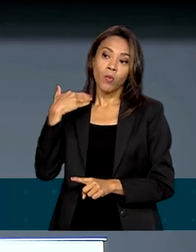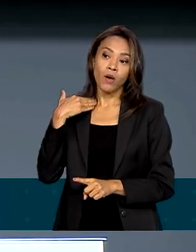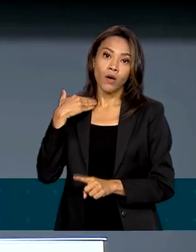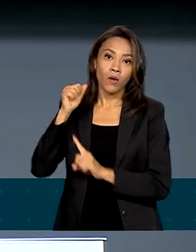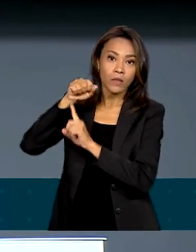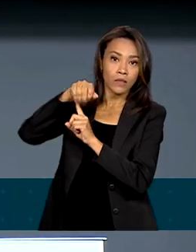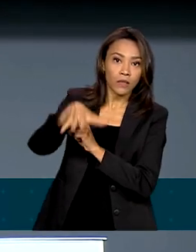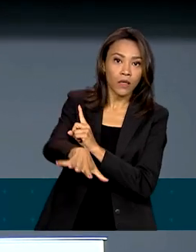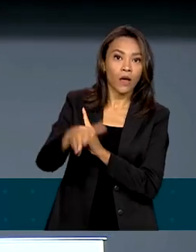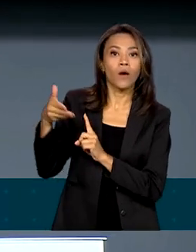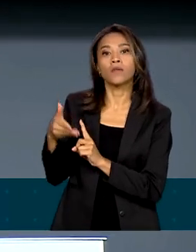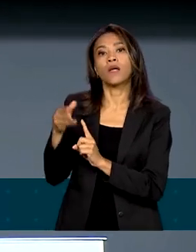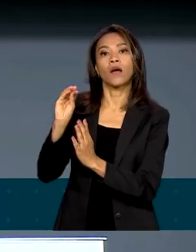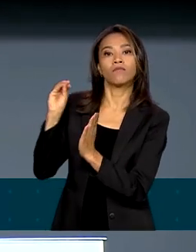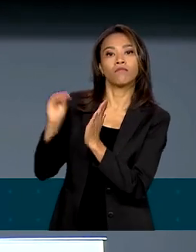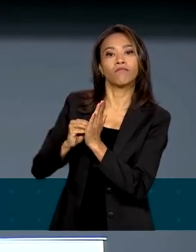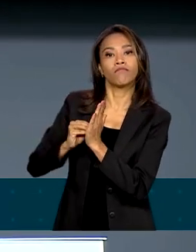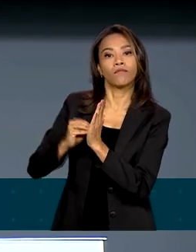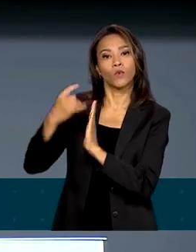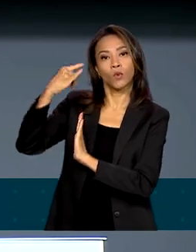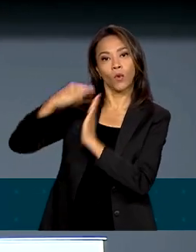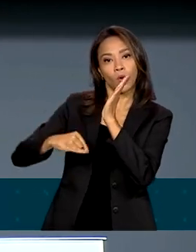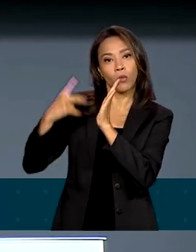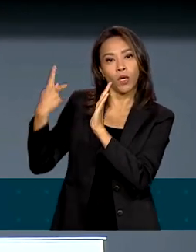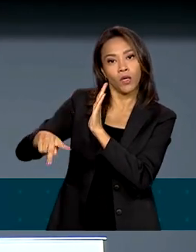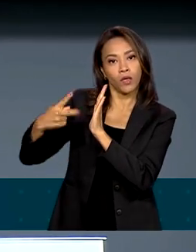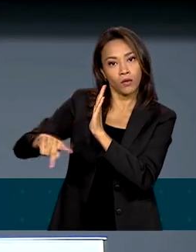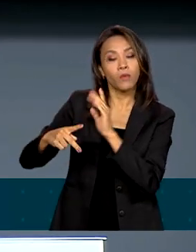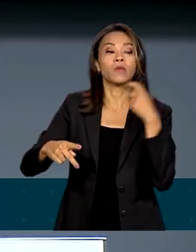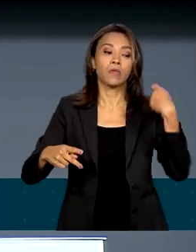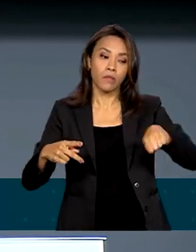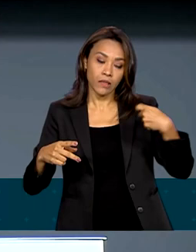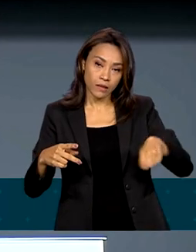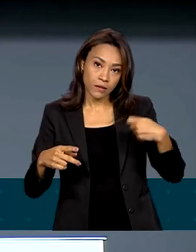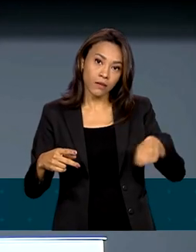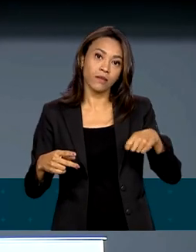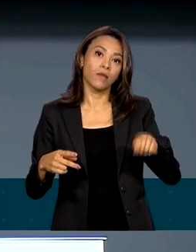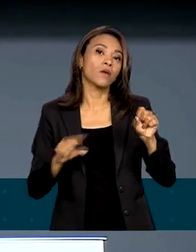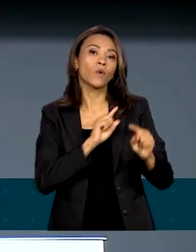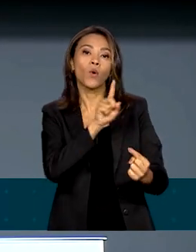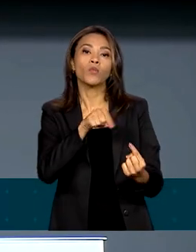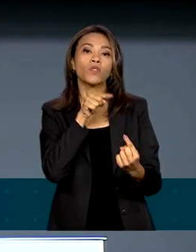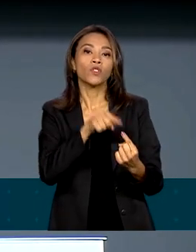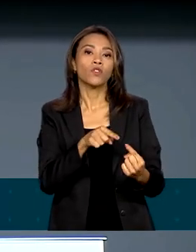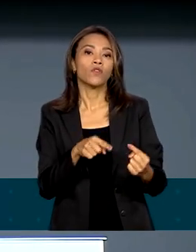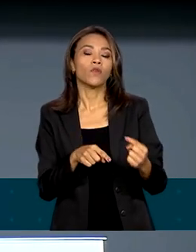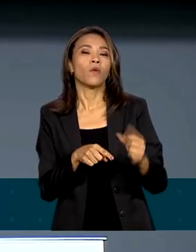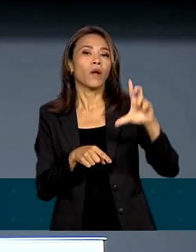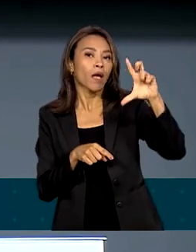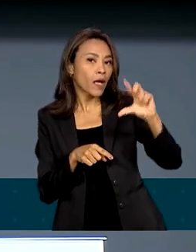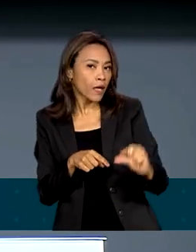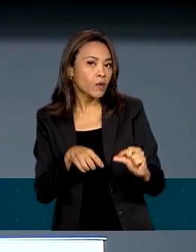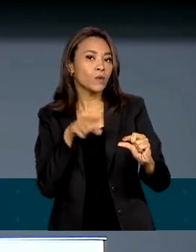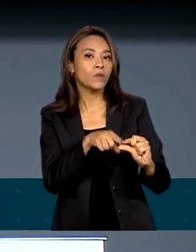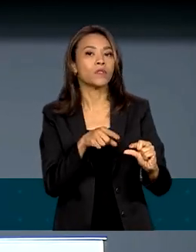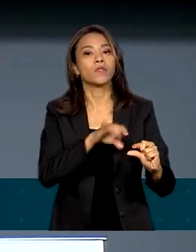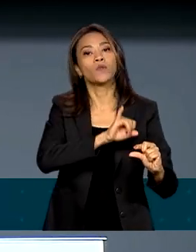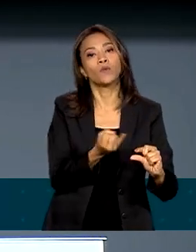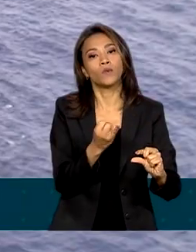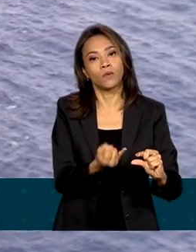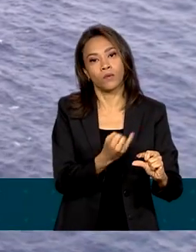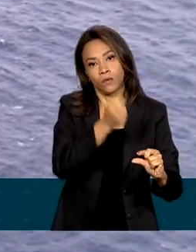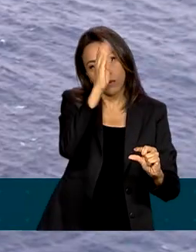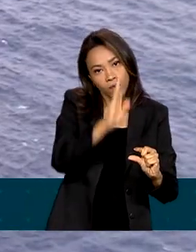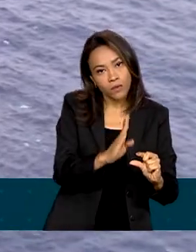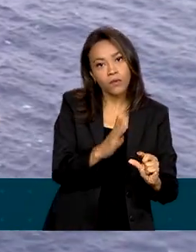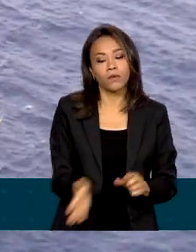está dito que isso é condição para redução, para o início da redução das taxas de juros no Brasil.